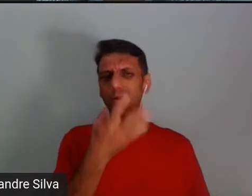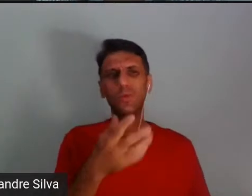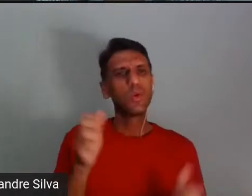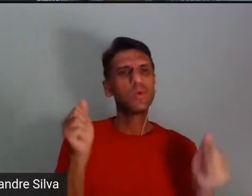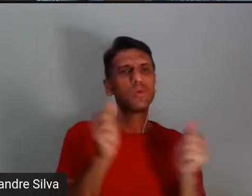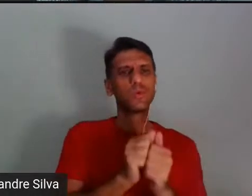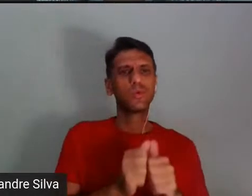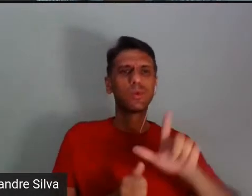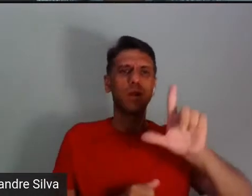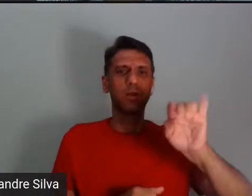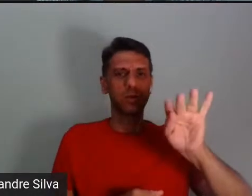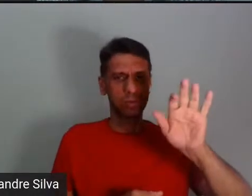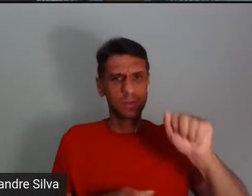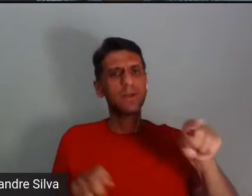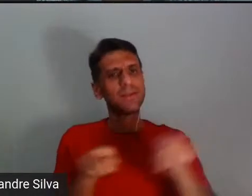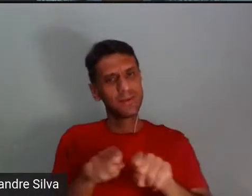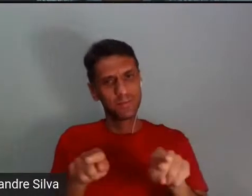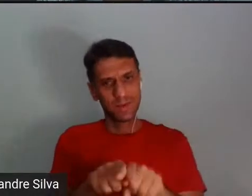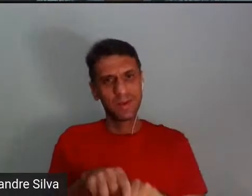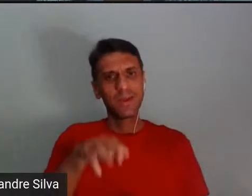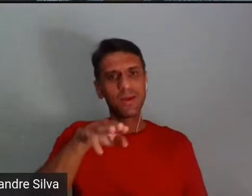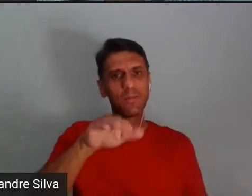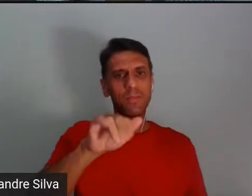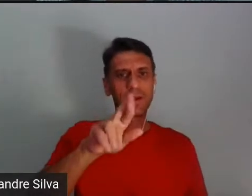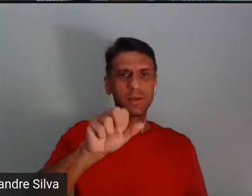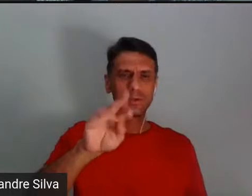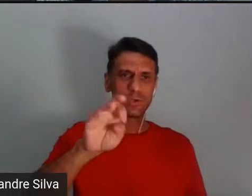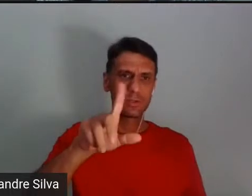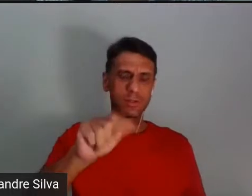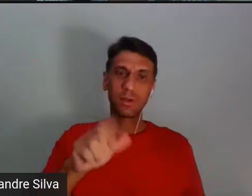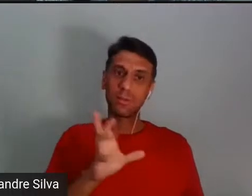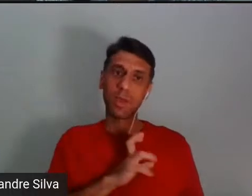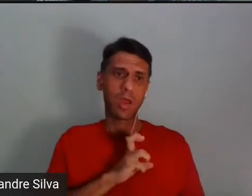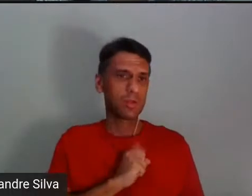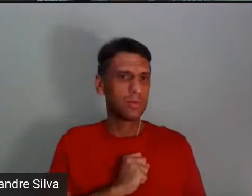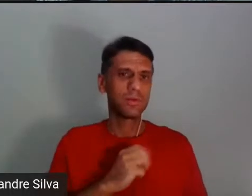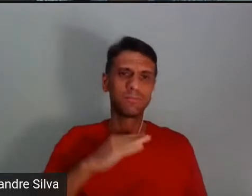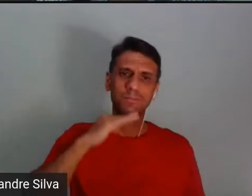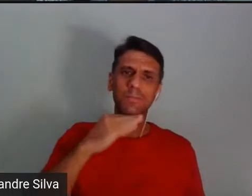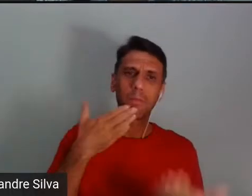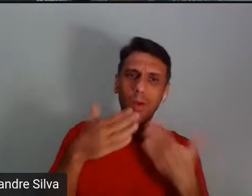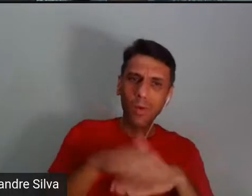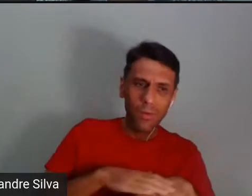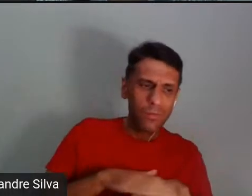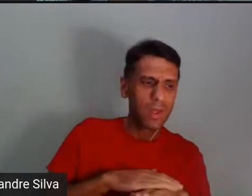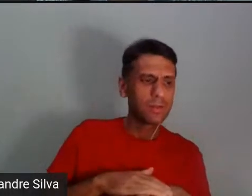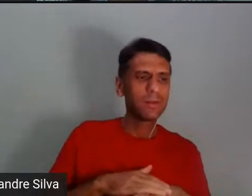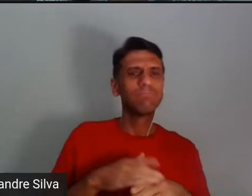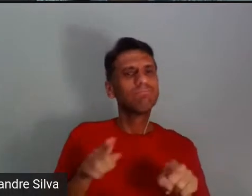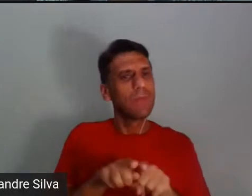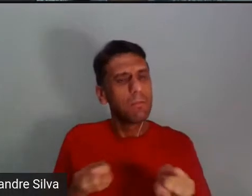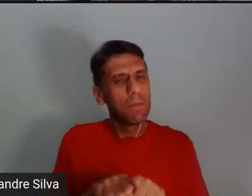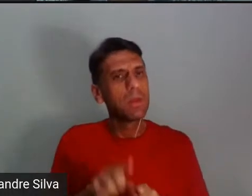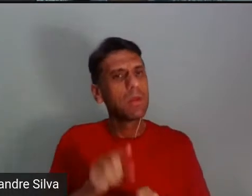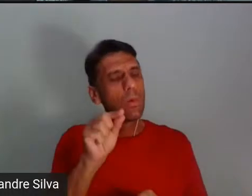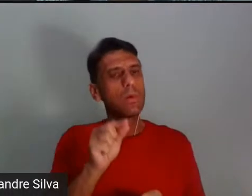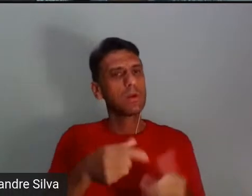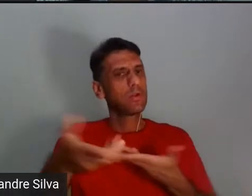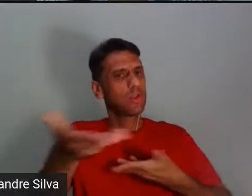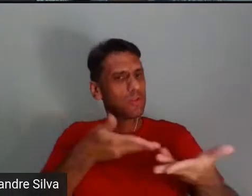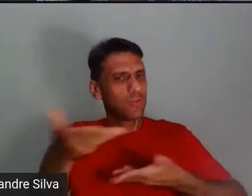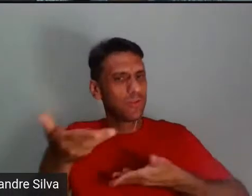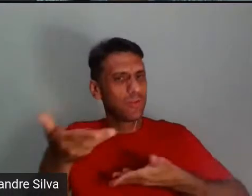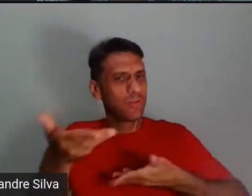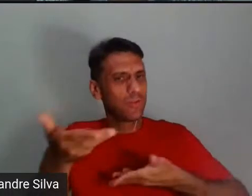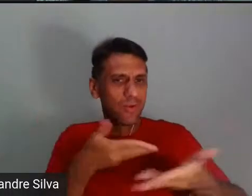conhecem a Maristela também. Adorei o nosso papo. Espero que a gente possa trocar mais alguma ideia dessa ou por